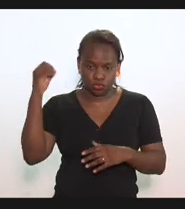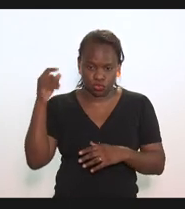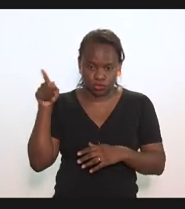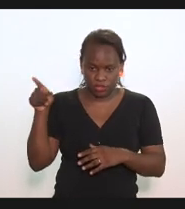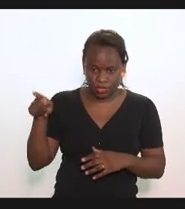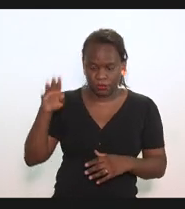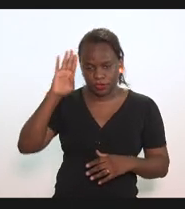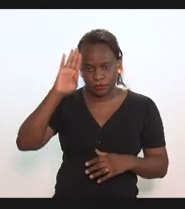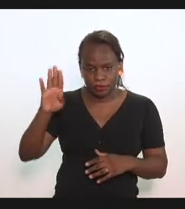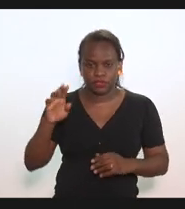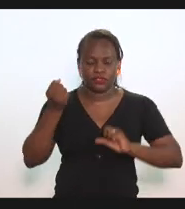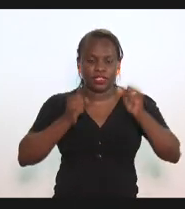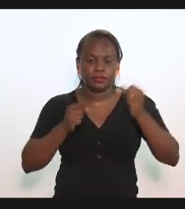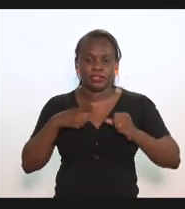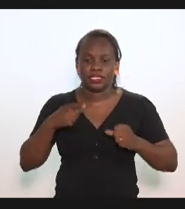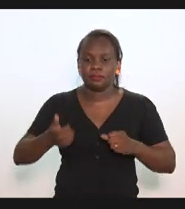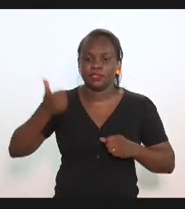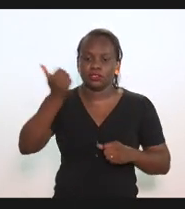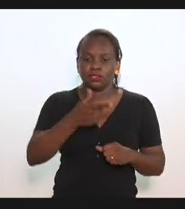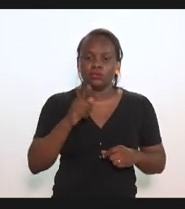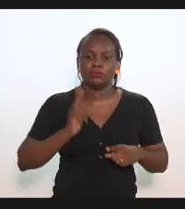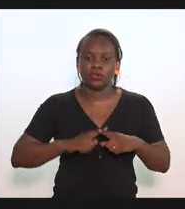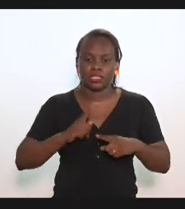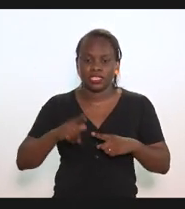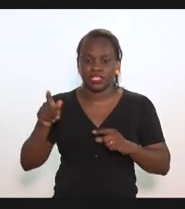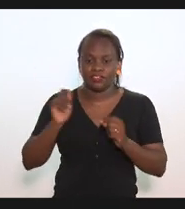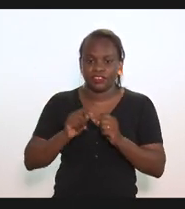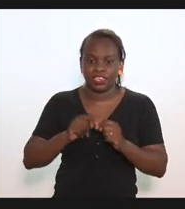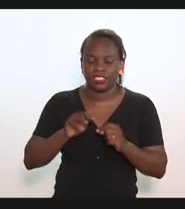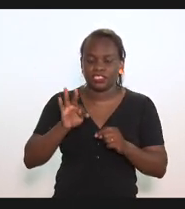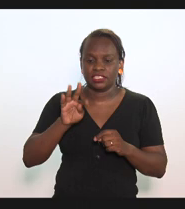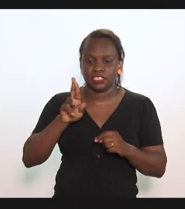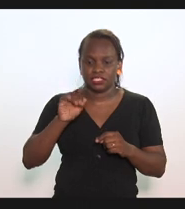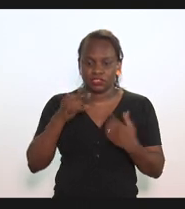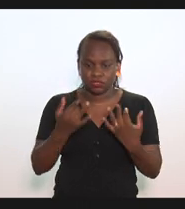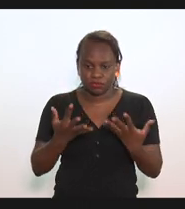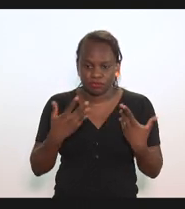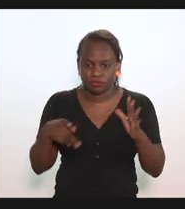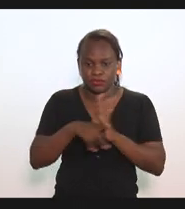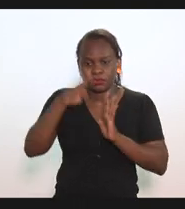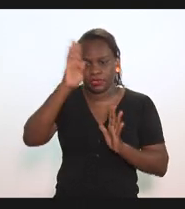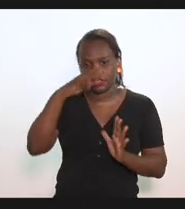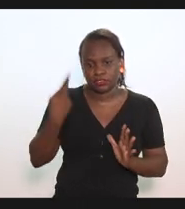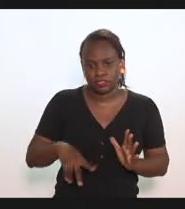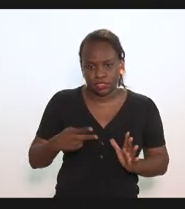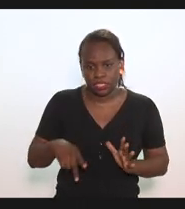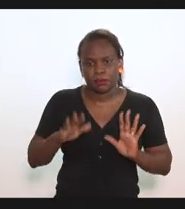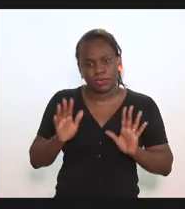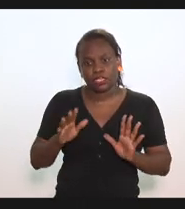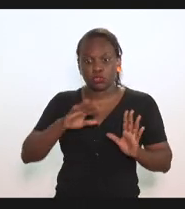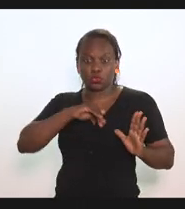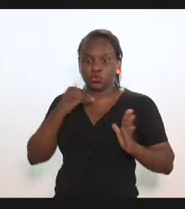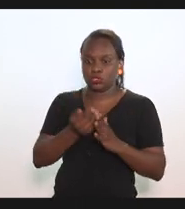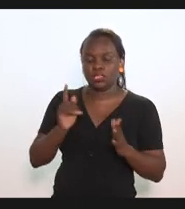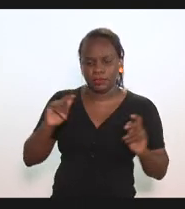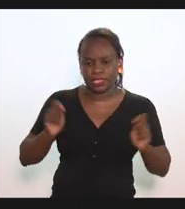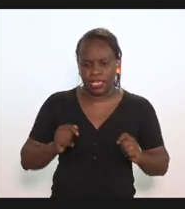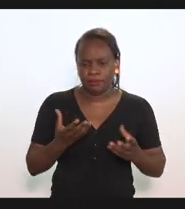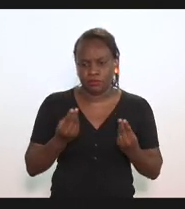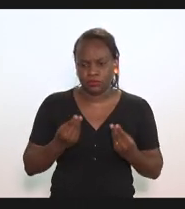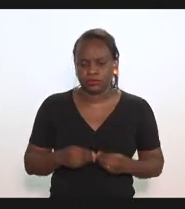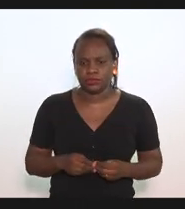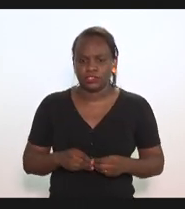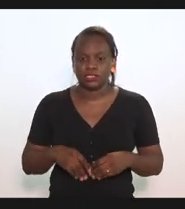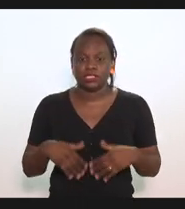principalmente, uma vantagem competitiva porque eles produzem trigo nacional, né? O que não é para tudo, mas um bom pedaço. Então,